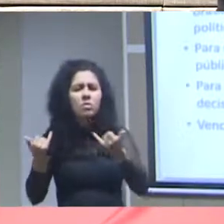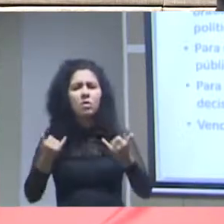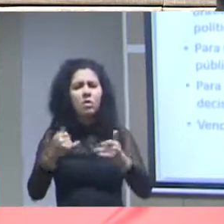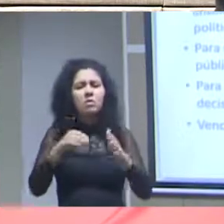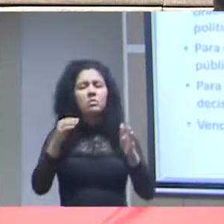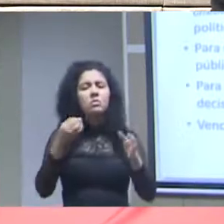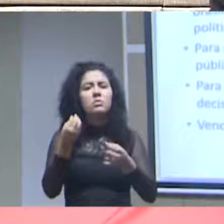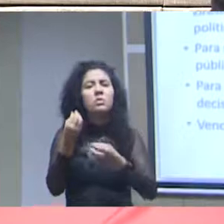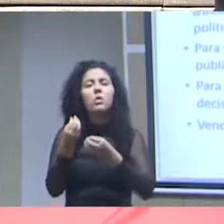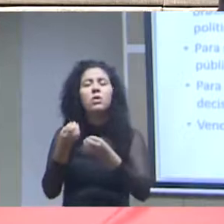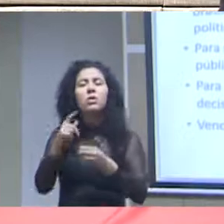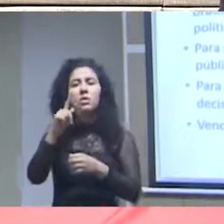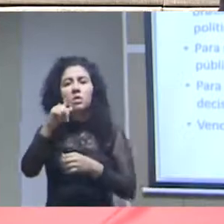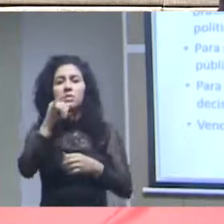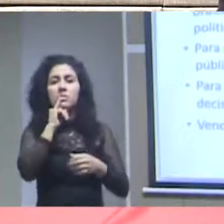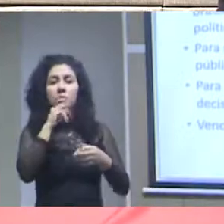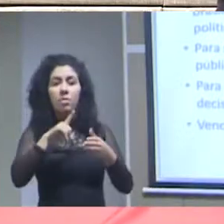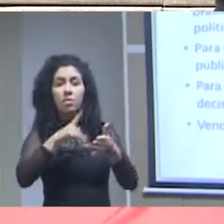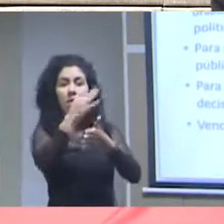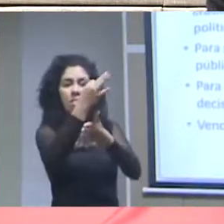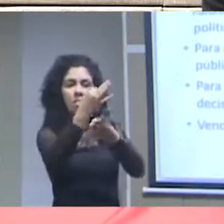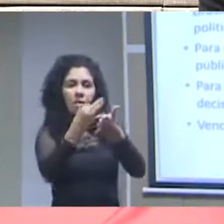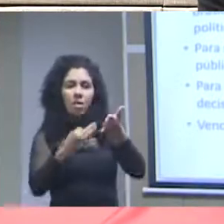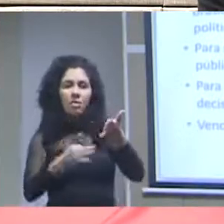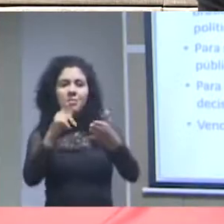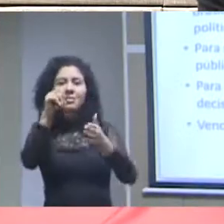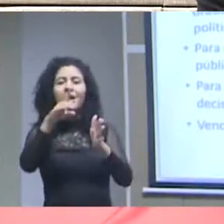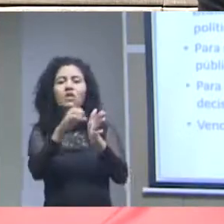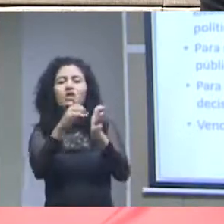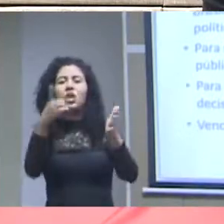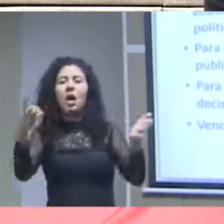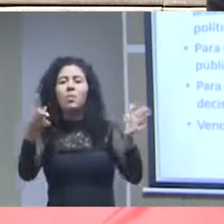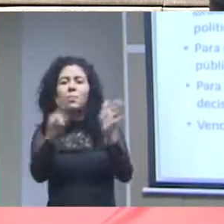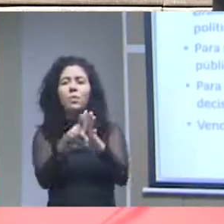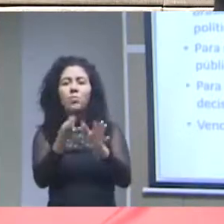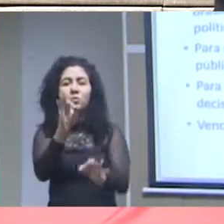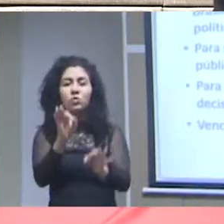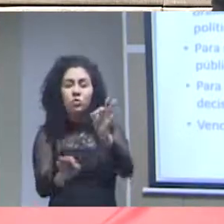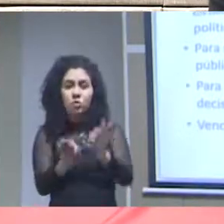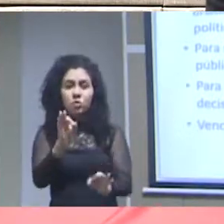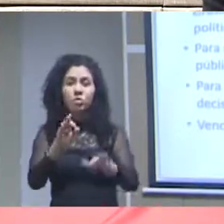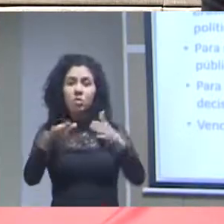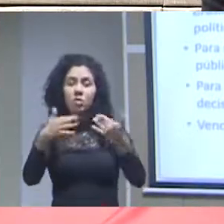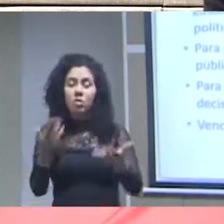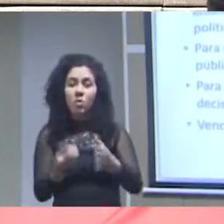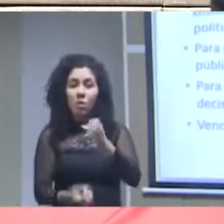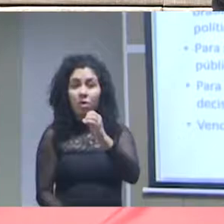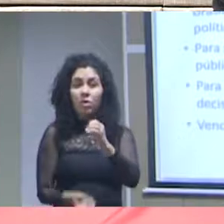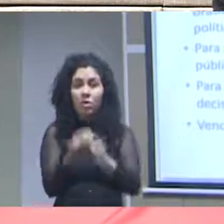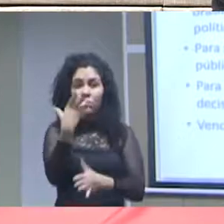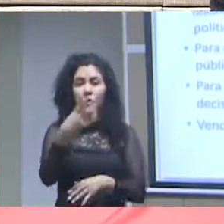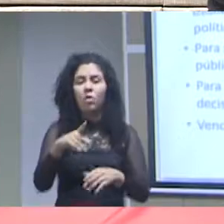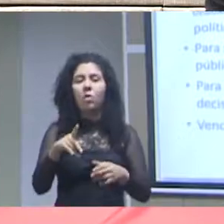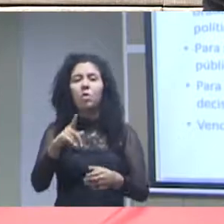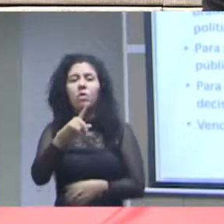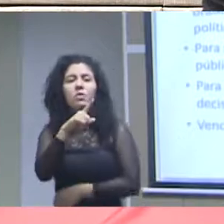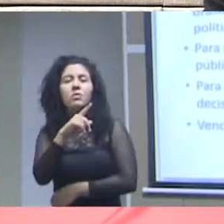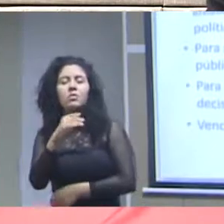textual em diários de justiça foram aplicadas técnicas de raspagem de dados